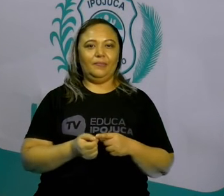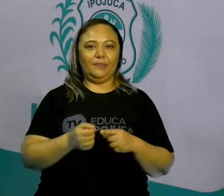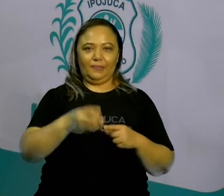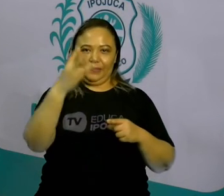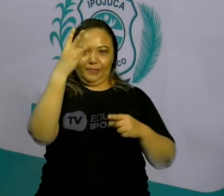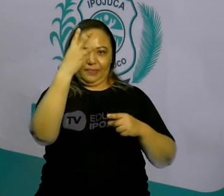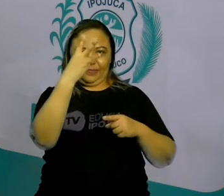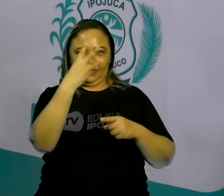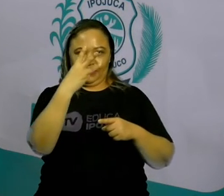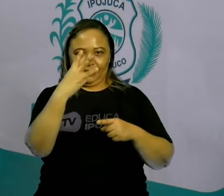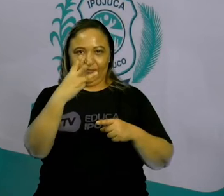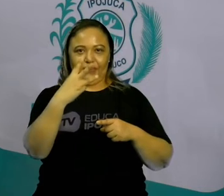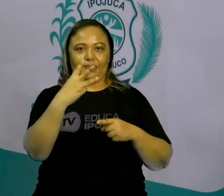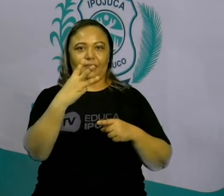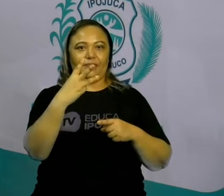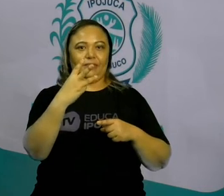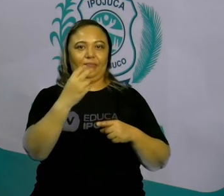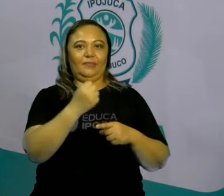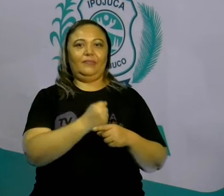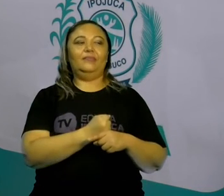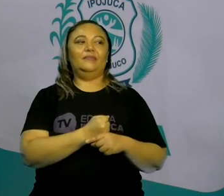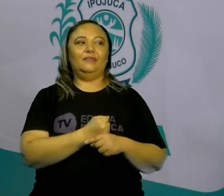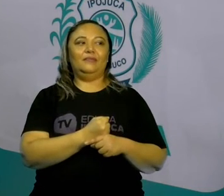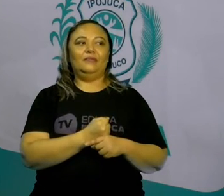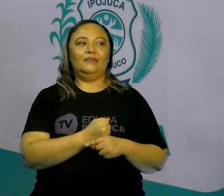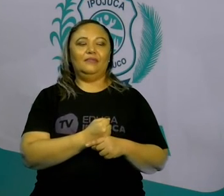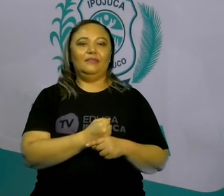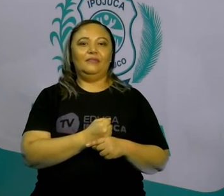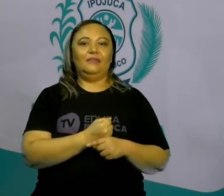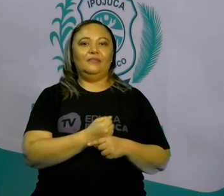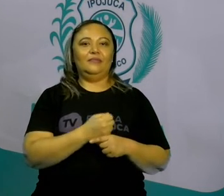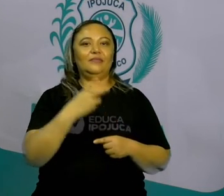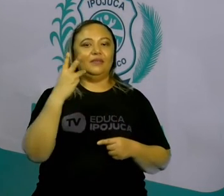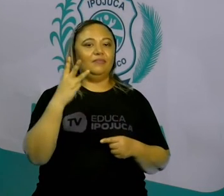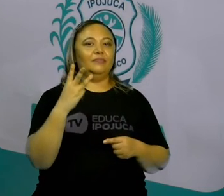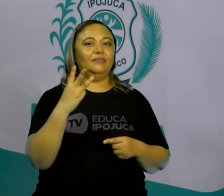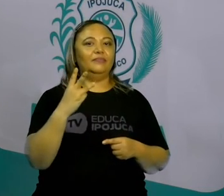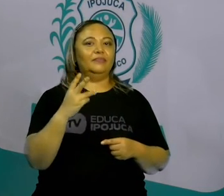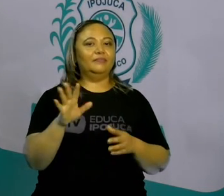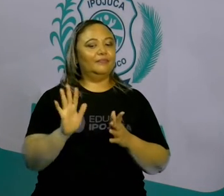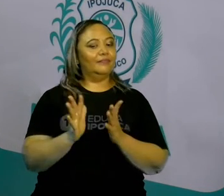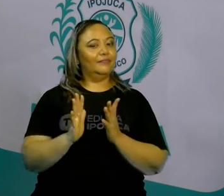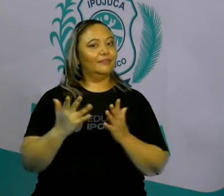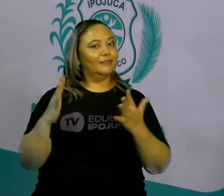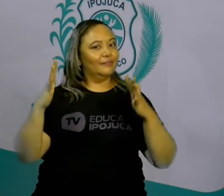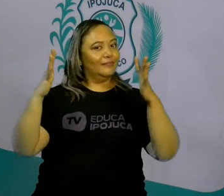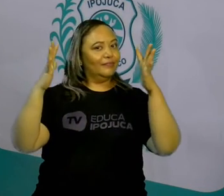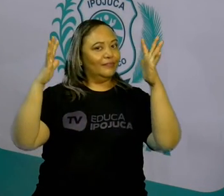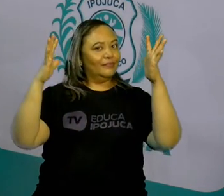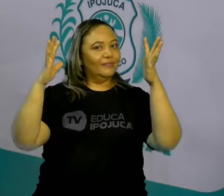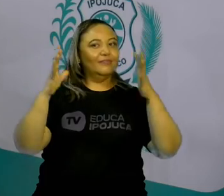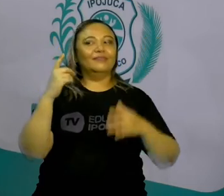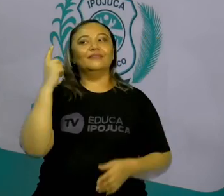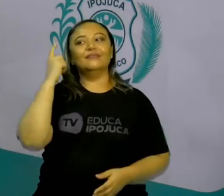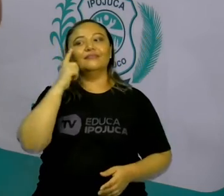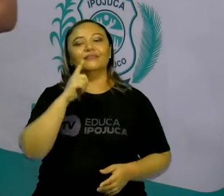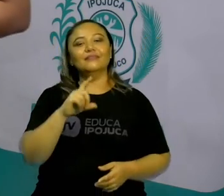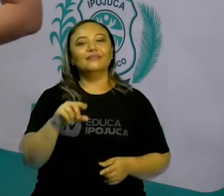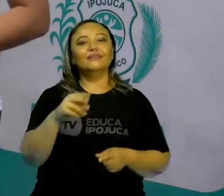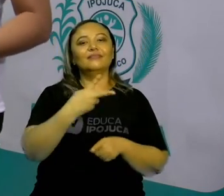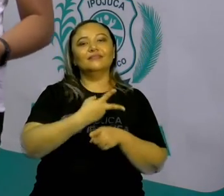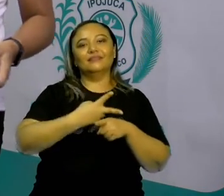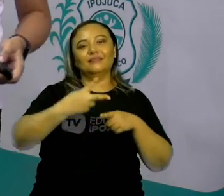Número três. No número da sorte também. Será que vai dar certo? Parabéns, Julieta. Julieta ganhou a